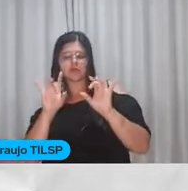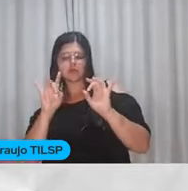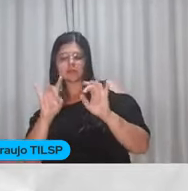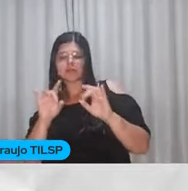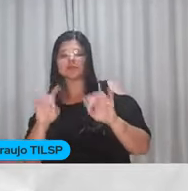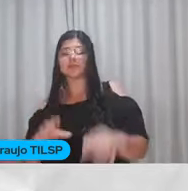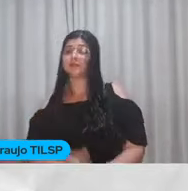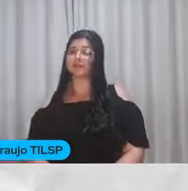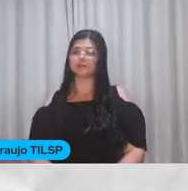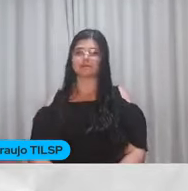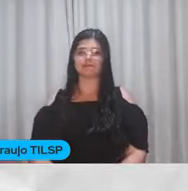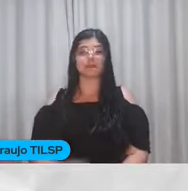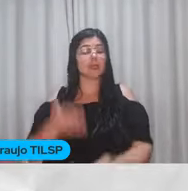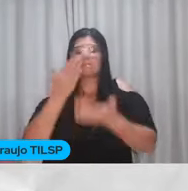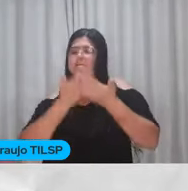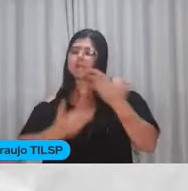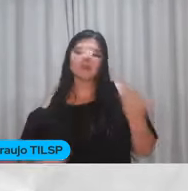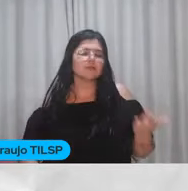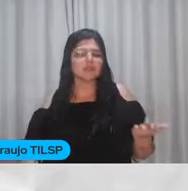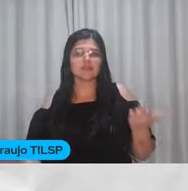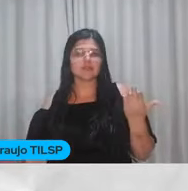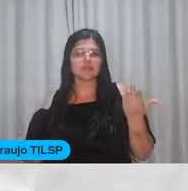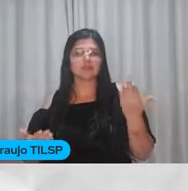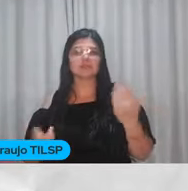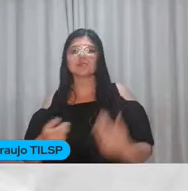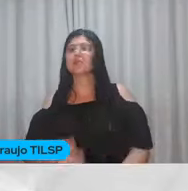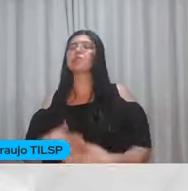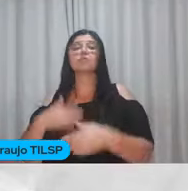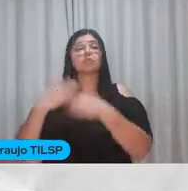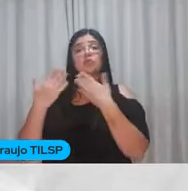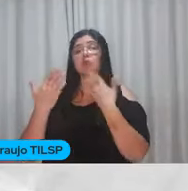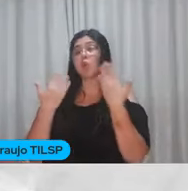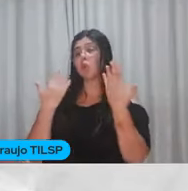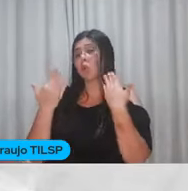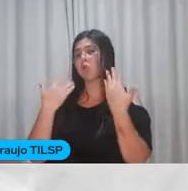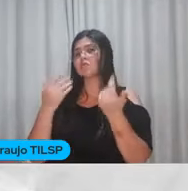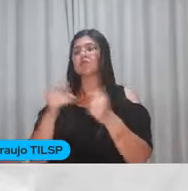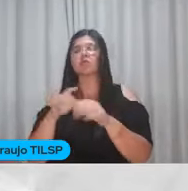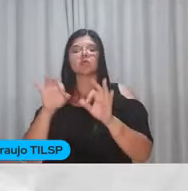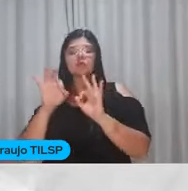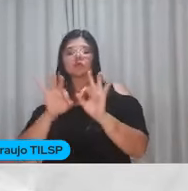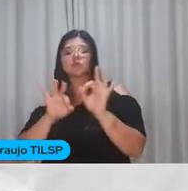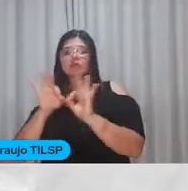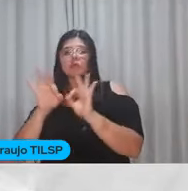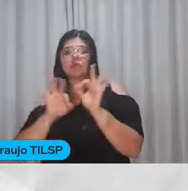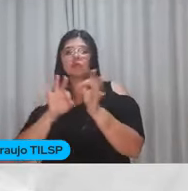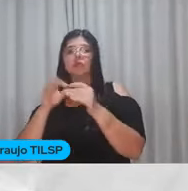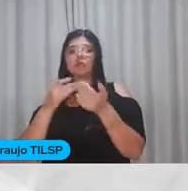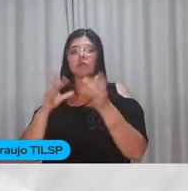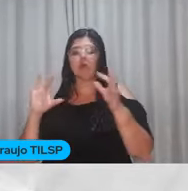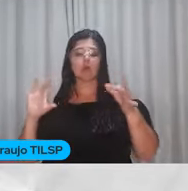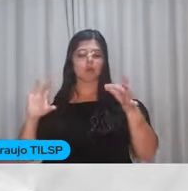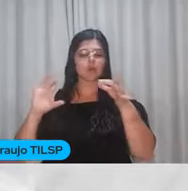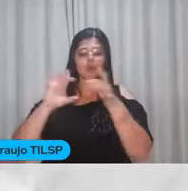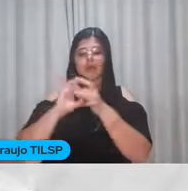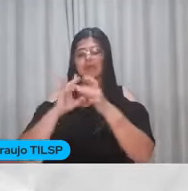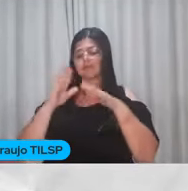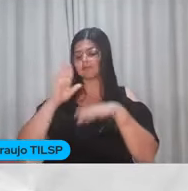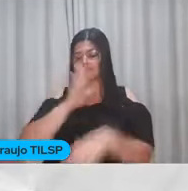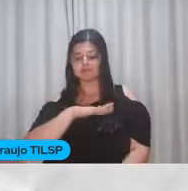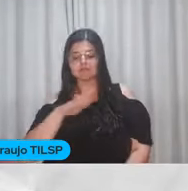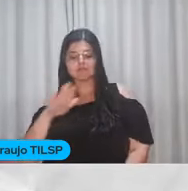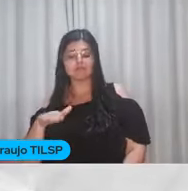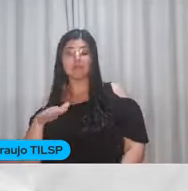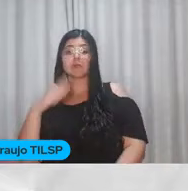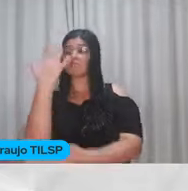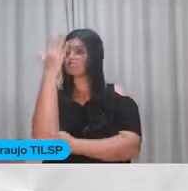E imperdível Vamos conversar sobre os projetos Que conectam as crianças com